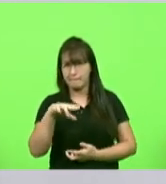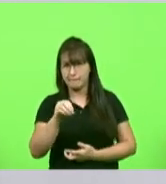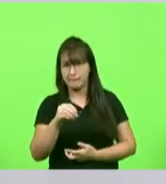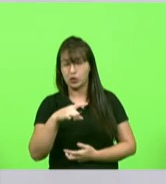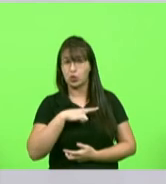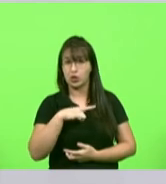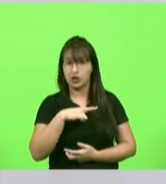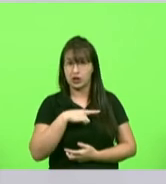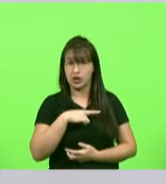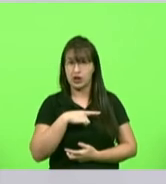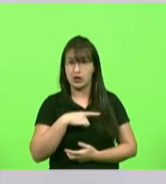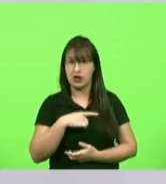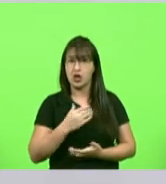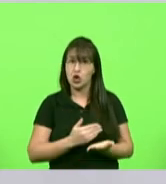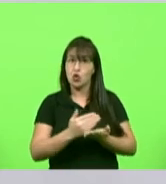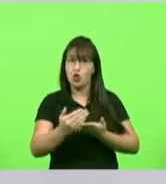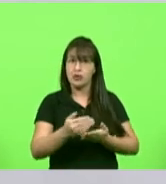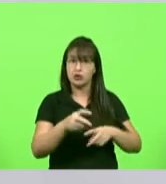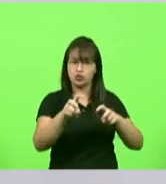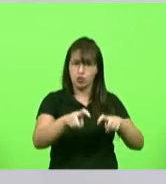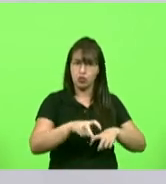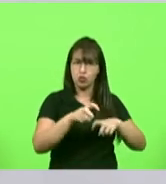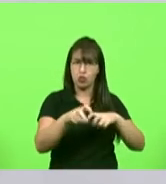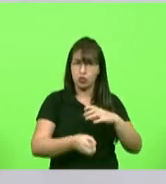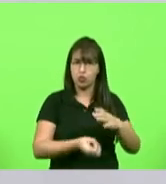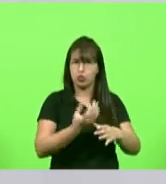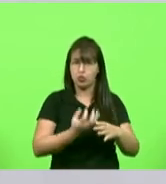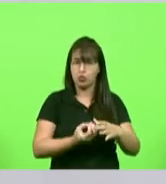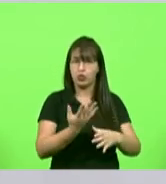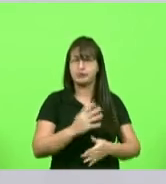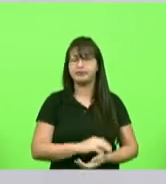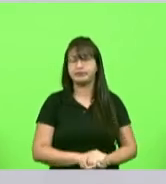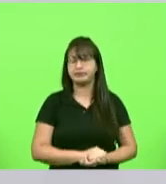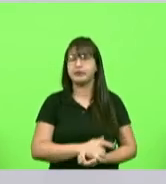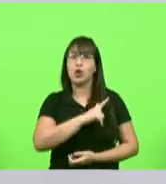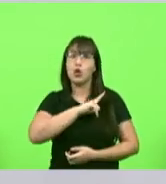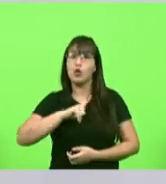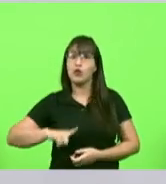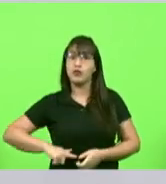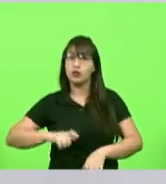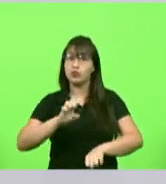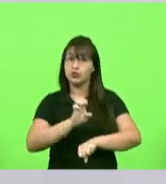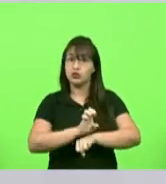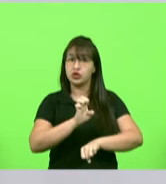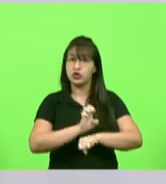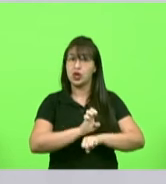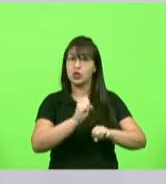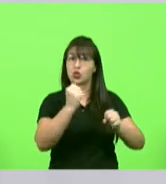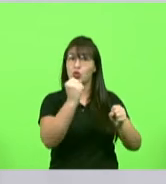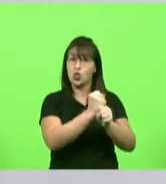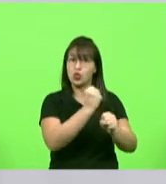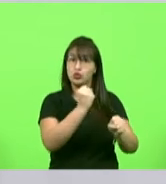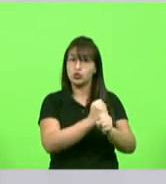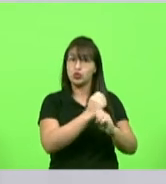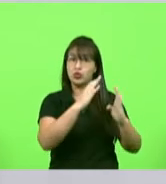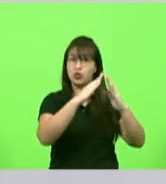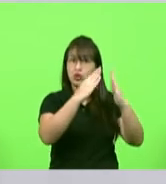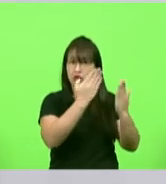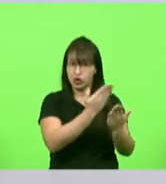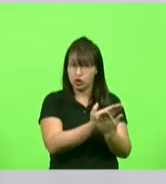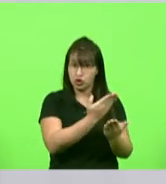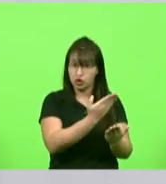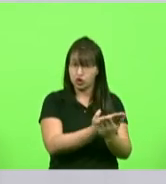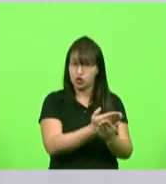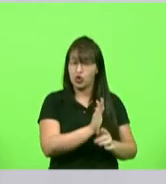organizar os cultivos o governo do estado de Santa Catarina construiu uma escola para atender